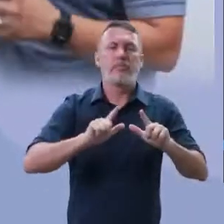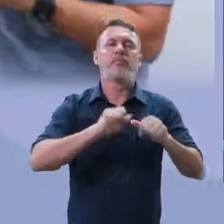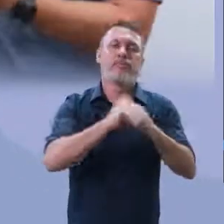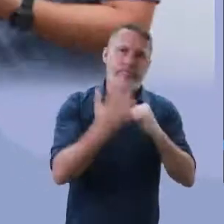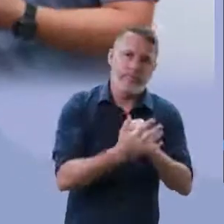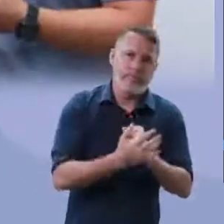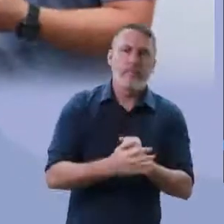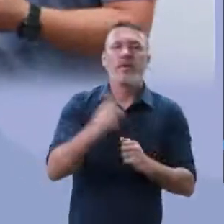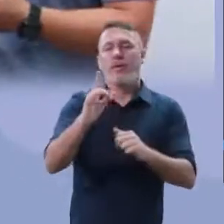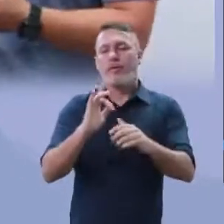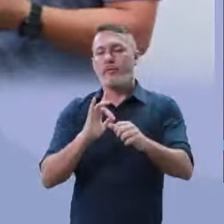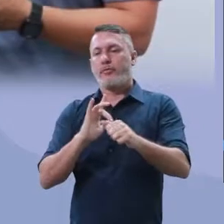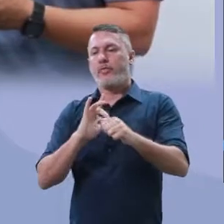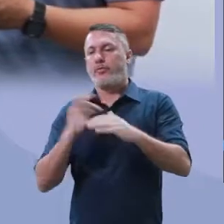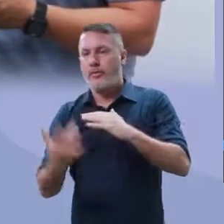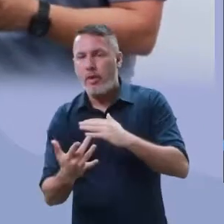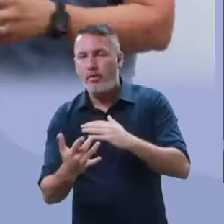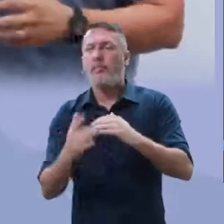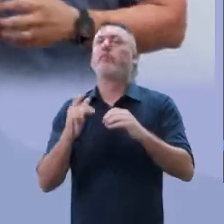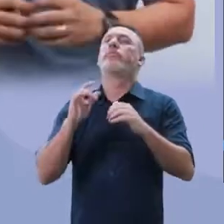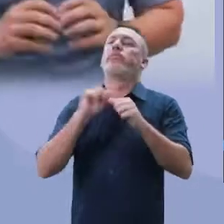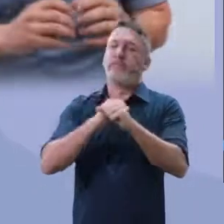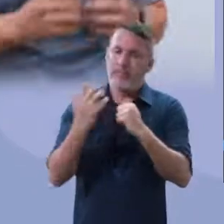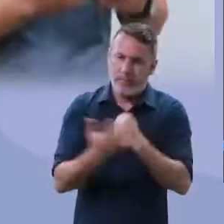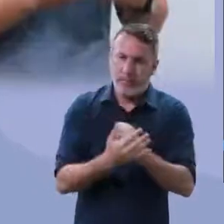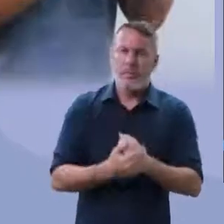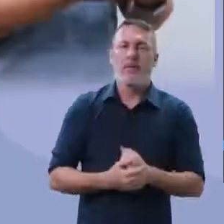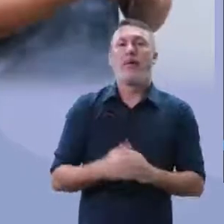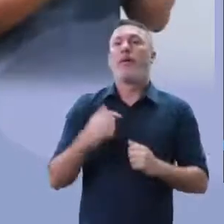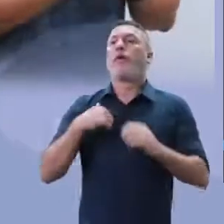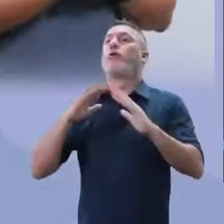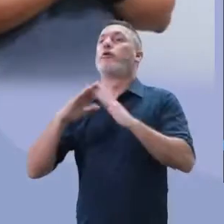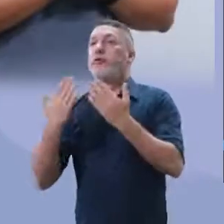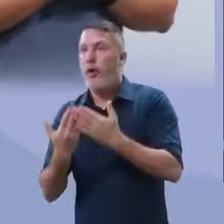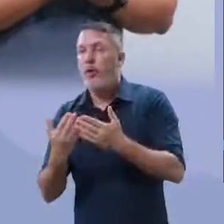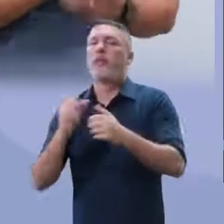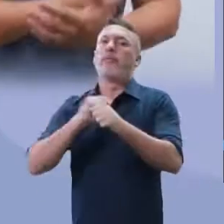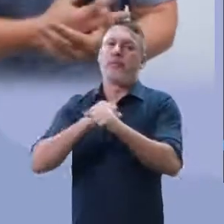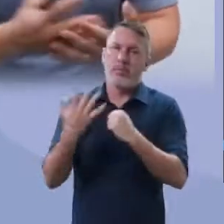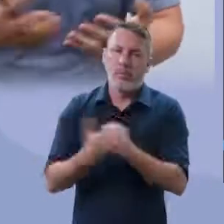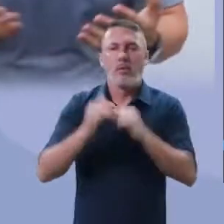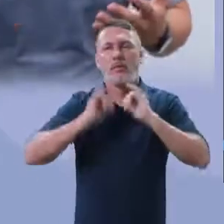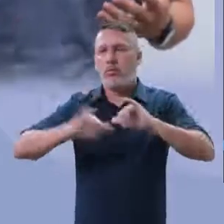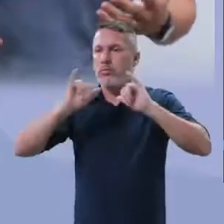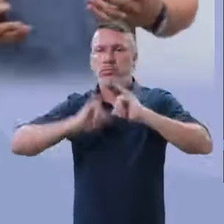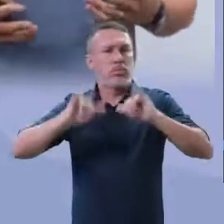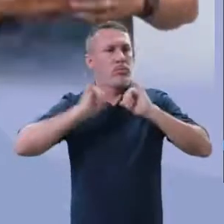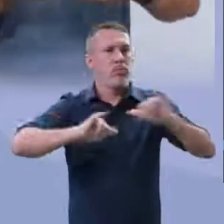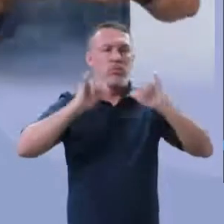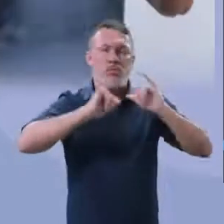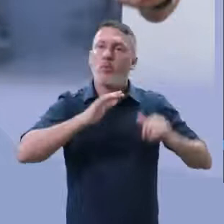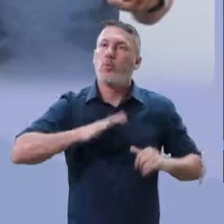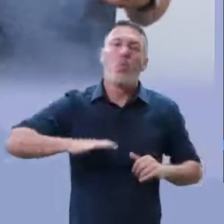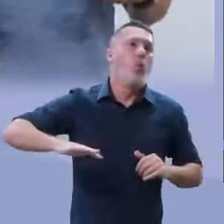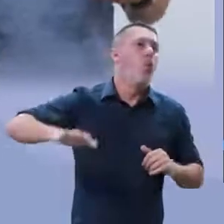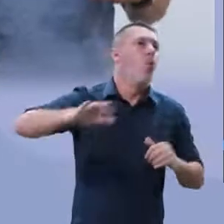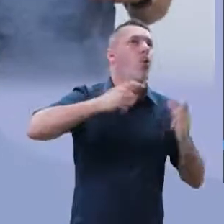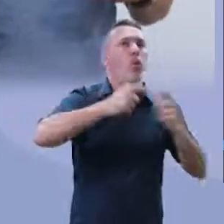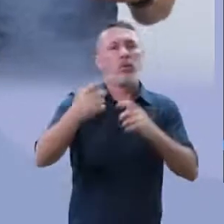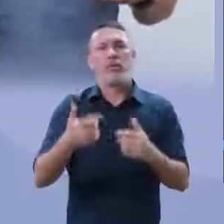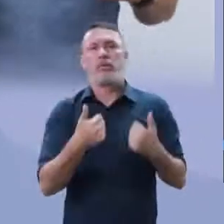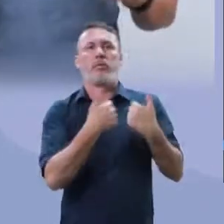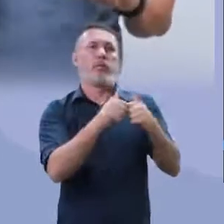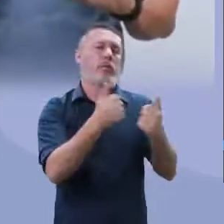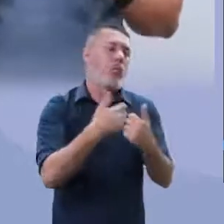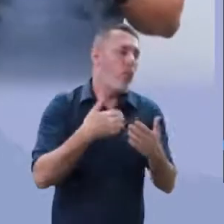Você entra na rede social, coronavírus. Você vai para a sua escola, coronavírus. Em todos os lugares, nos ônibus.